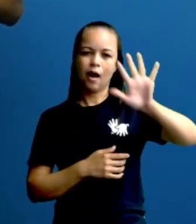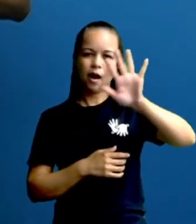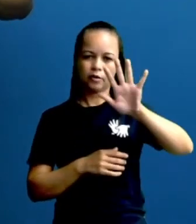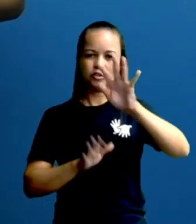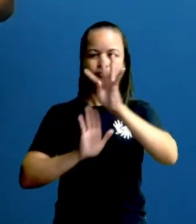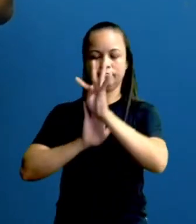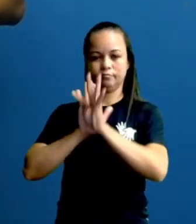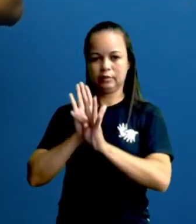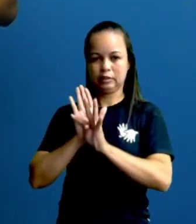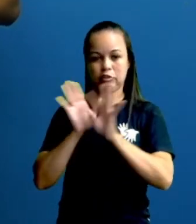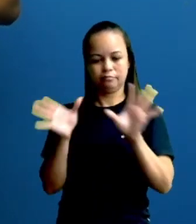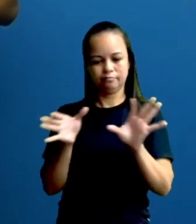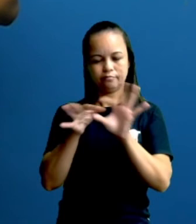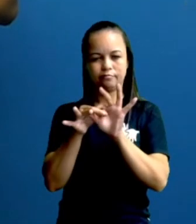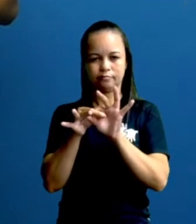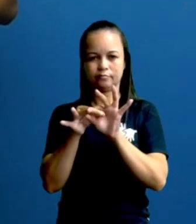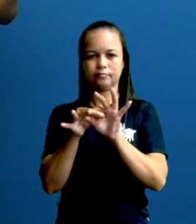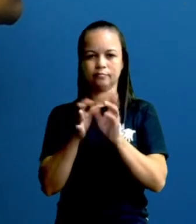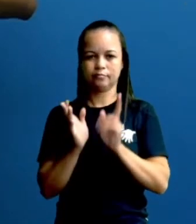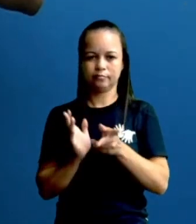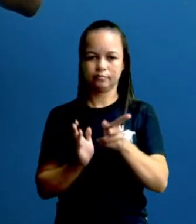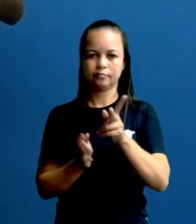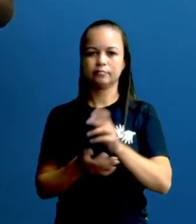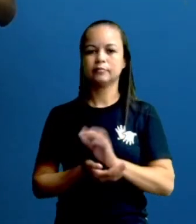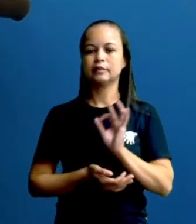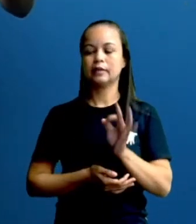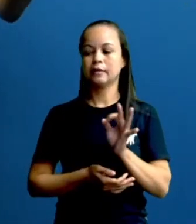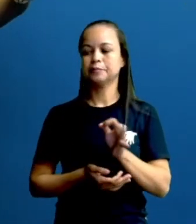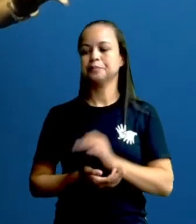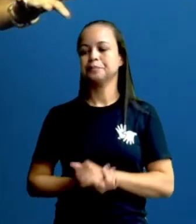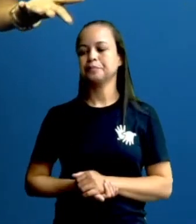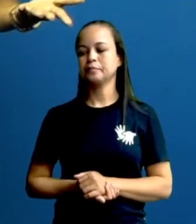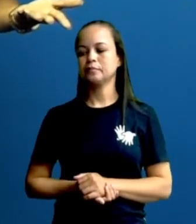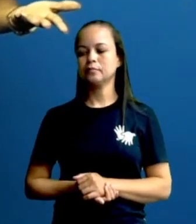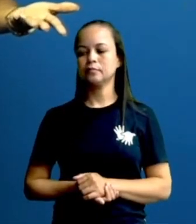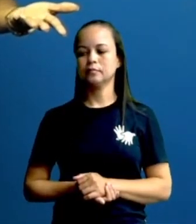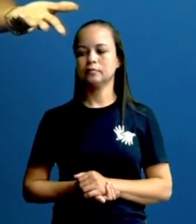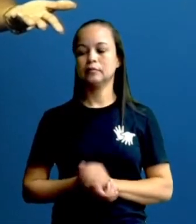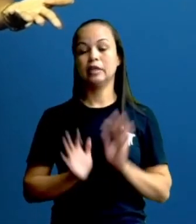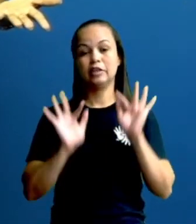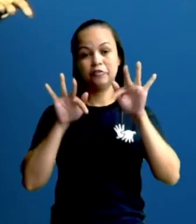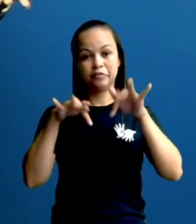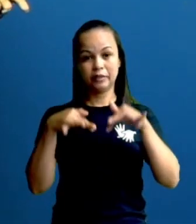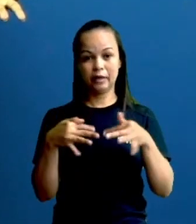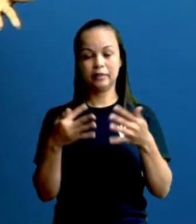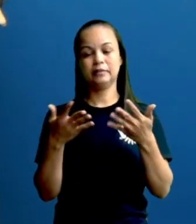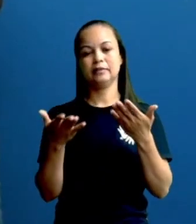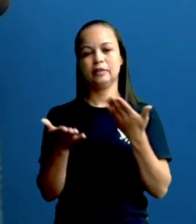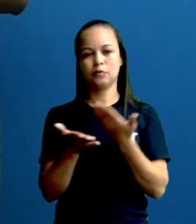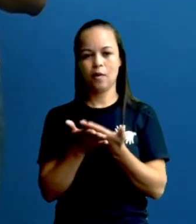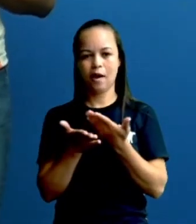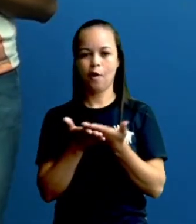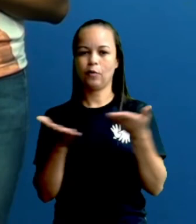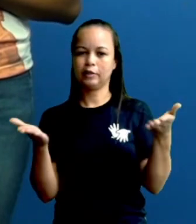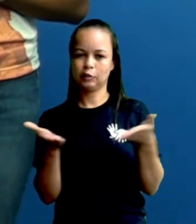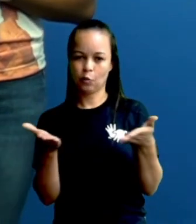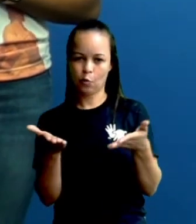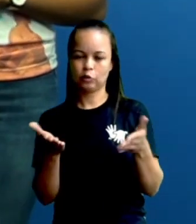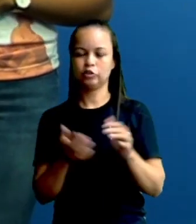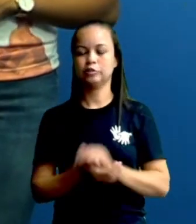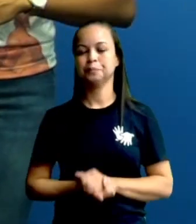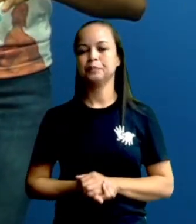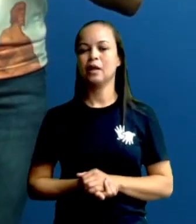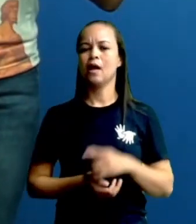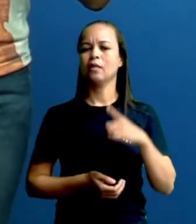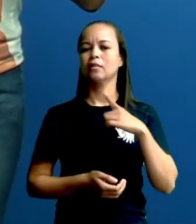Ambas têm que ficar juntinhas. Certo? Bom, e finalizando a nossa English Class de hoje, a nossa aula de